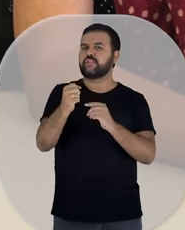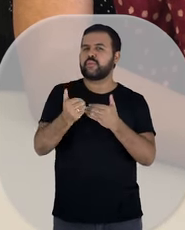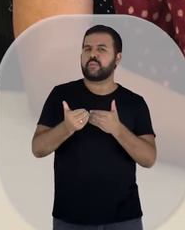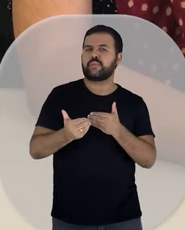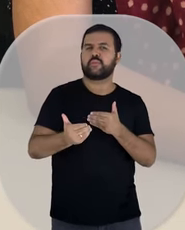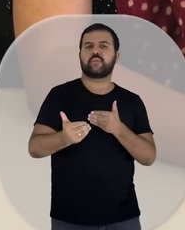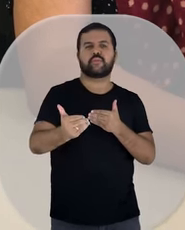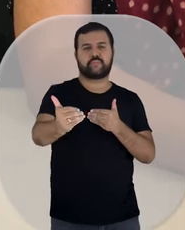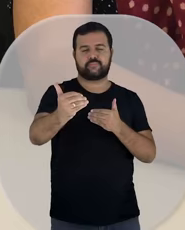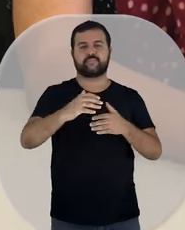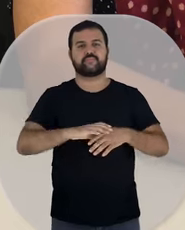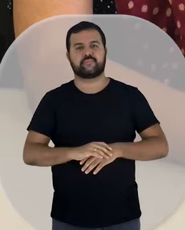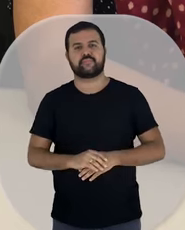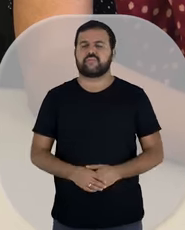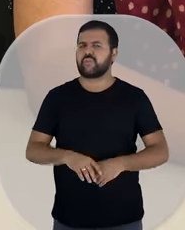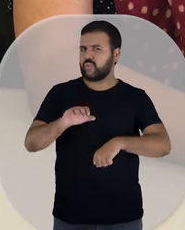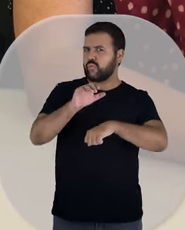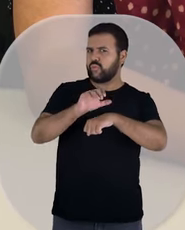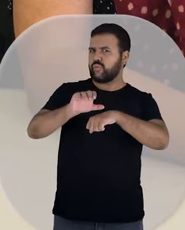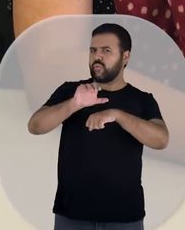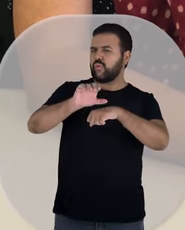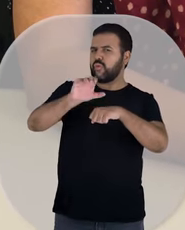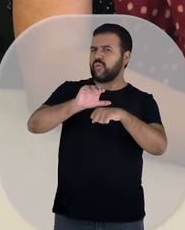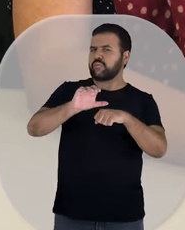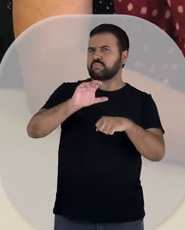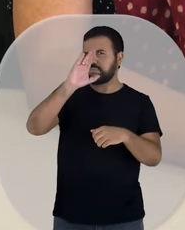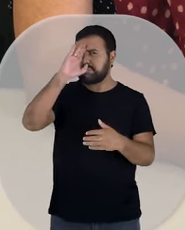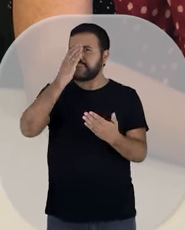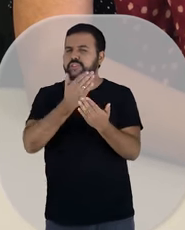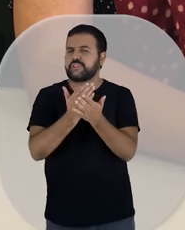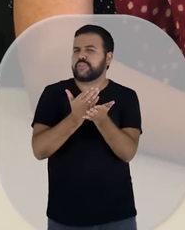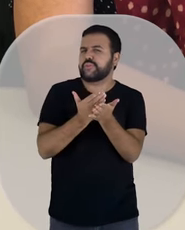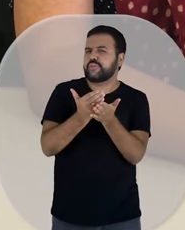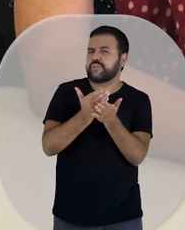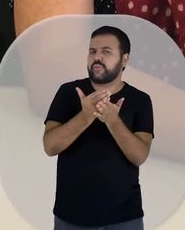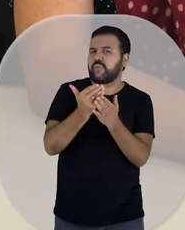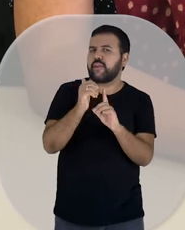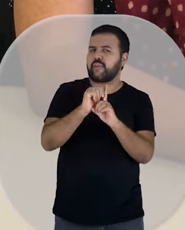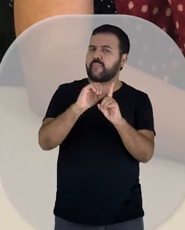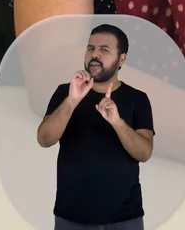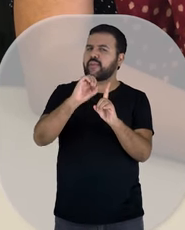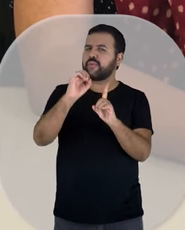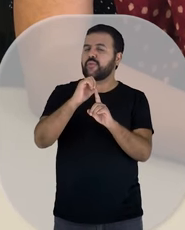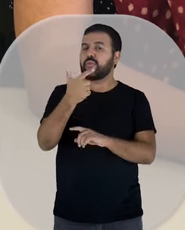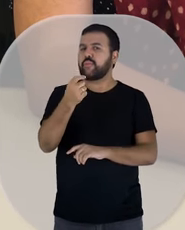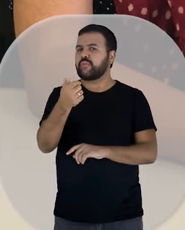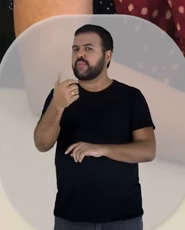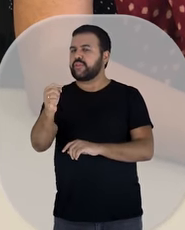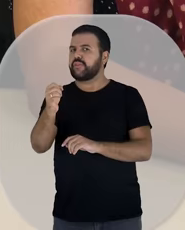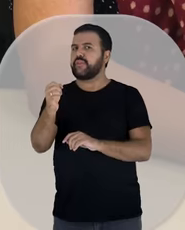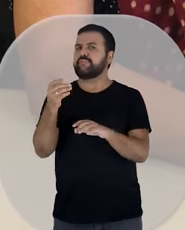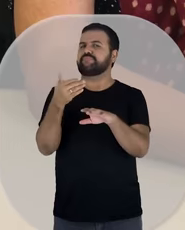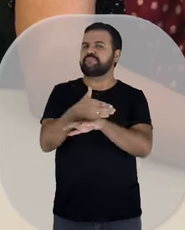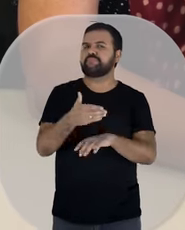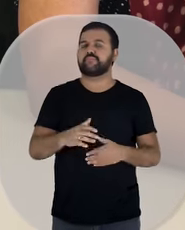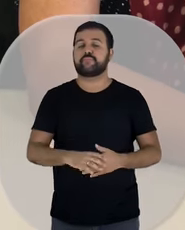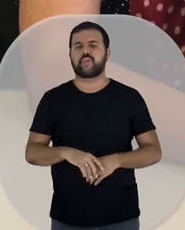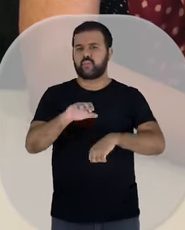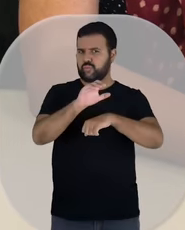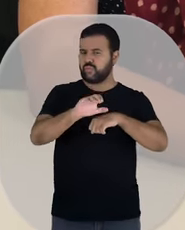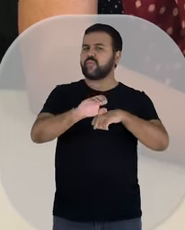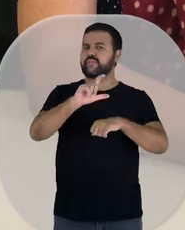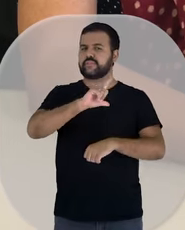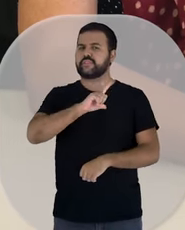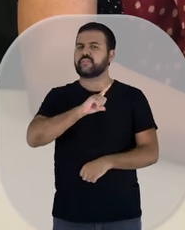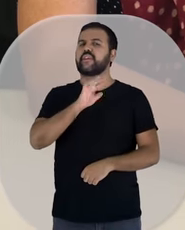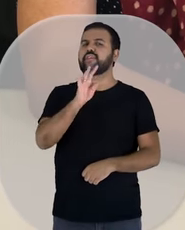meses, e estamos prevendo o seu início em outubro de 2018. O trabalho de